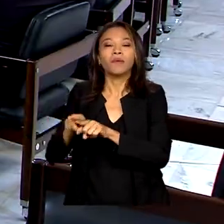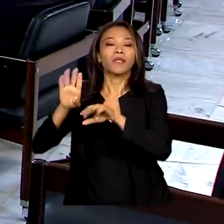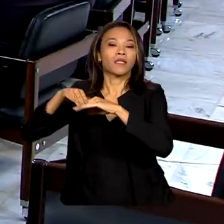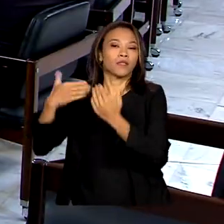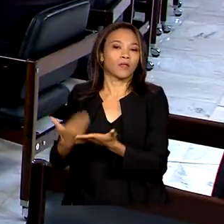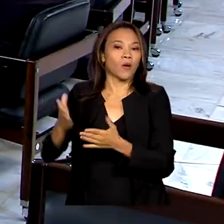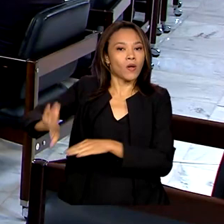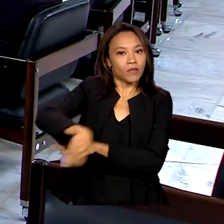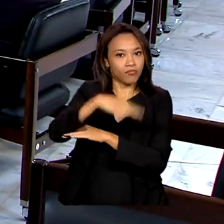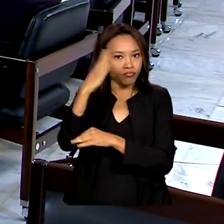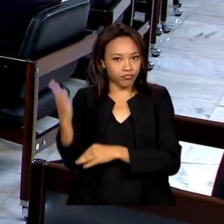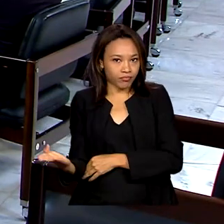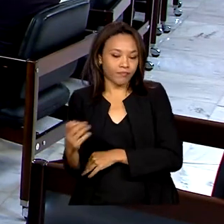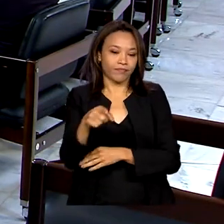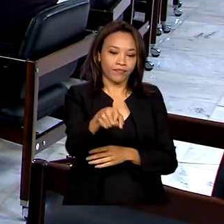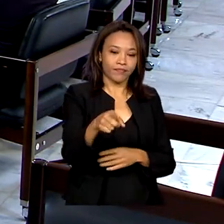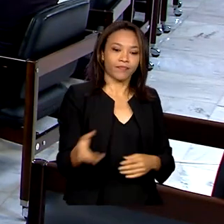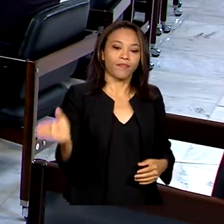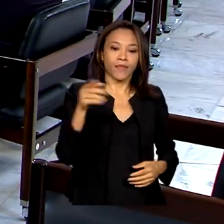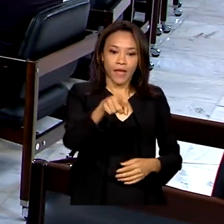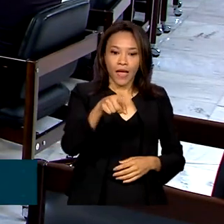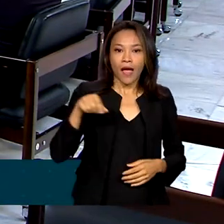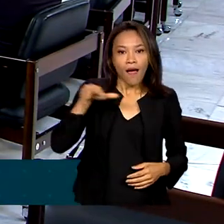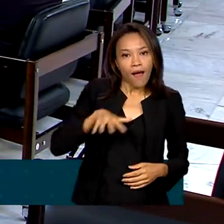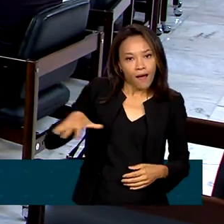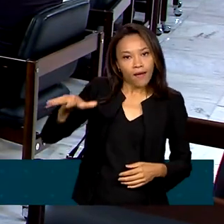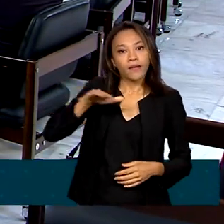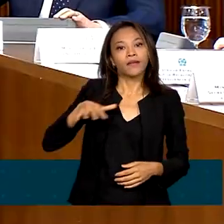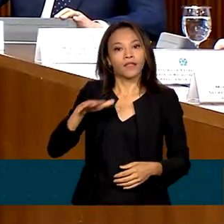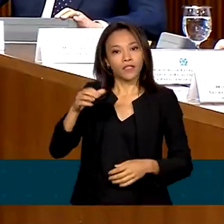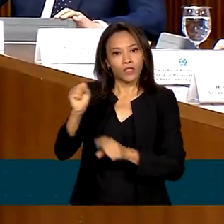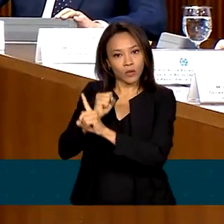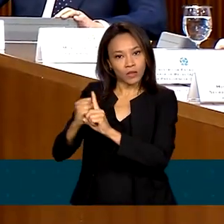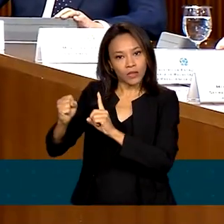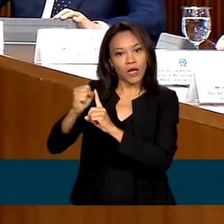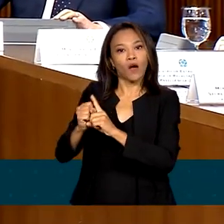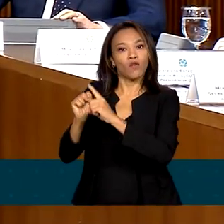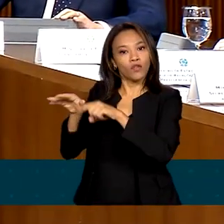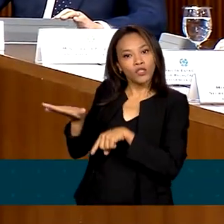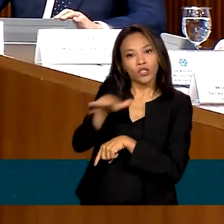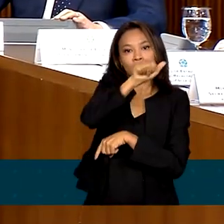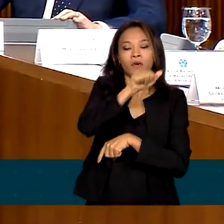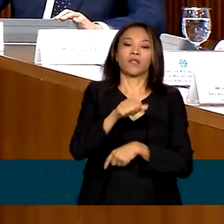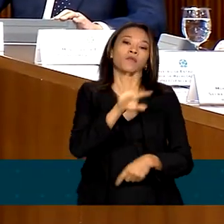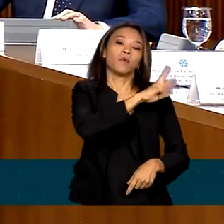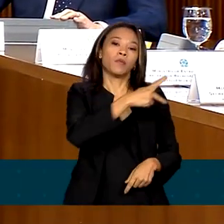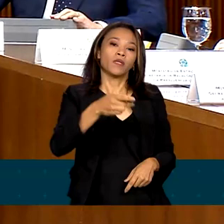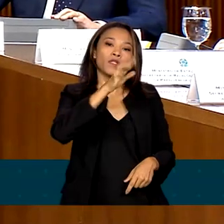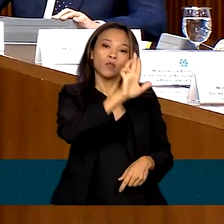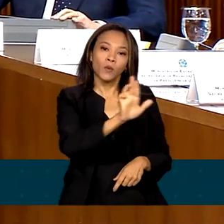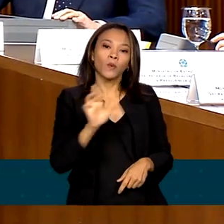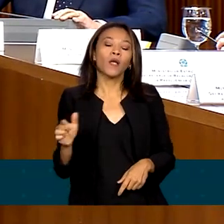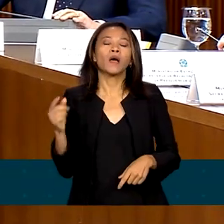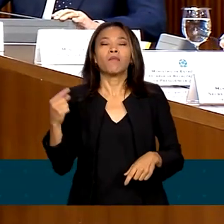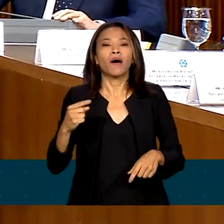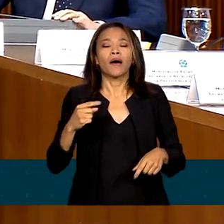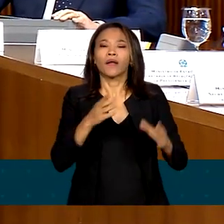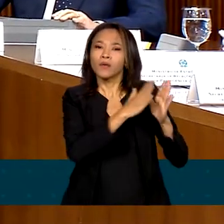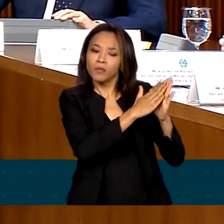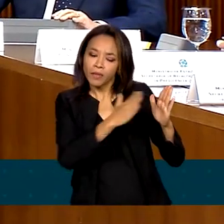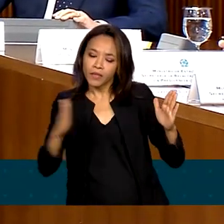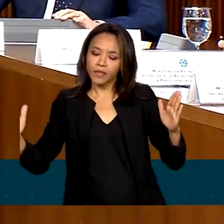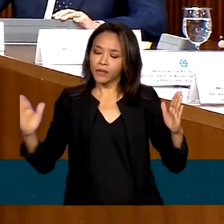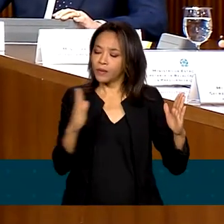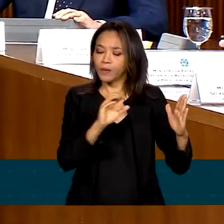A área social foi convocada pelo presidente Lula para definir ações dos primeiros 100 dias de governo e